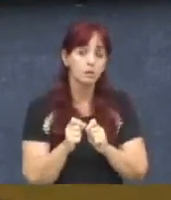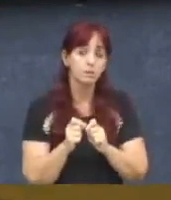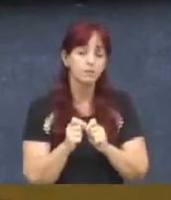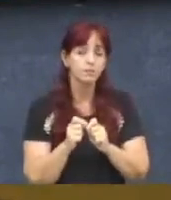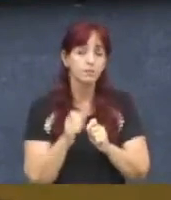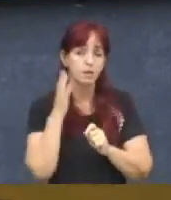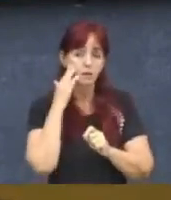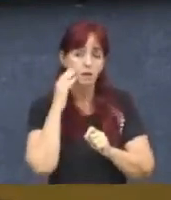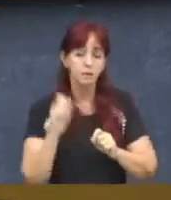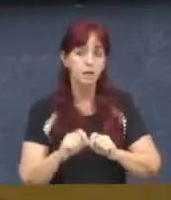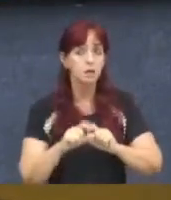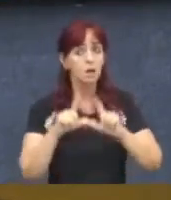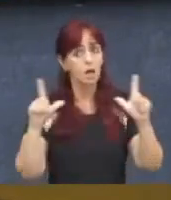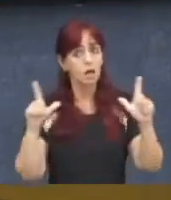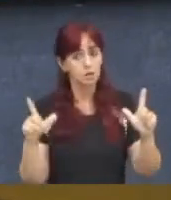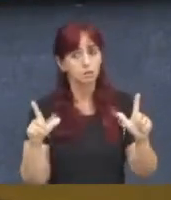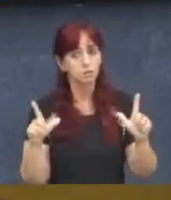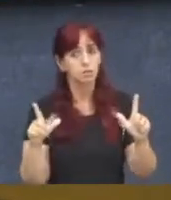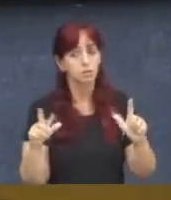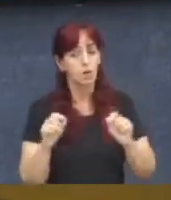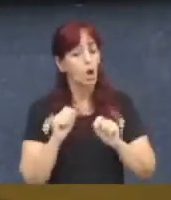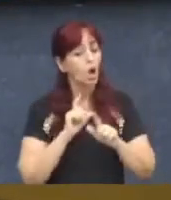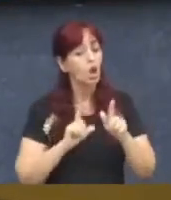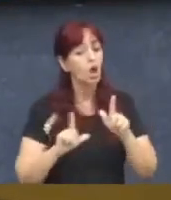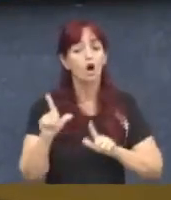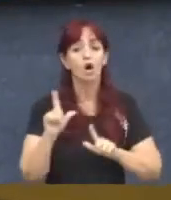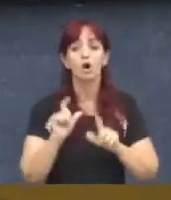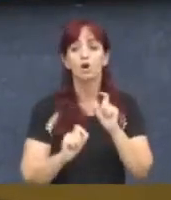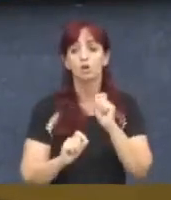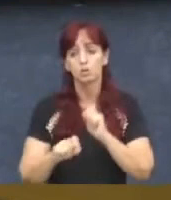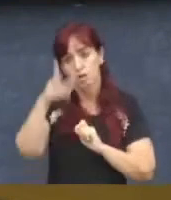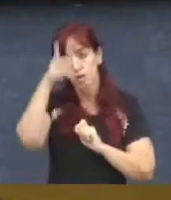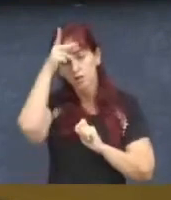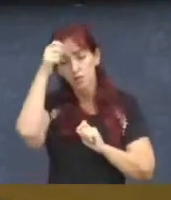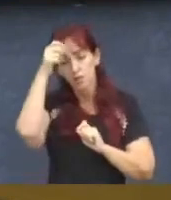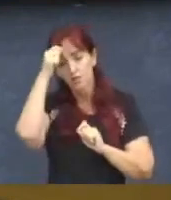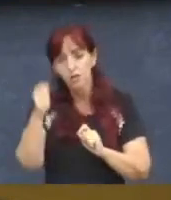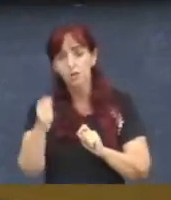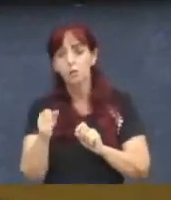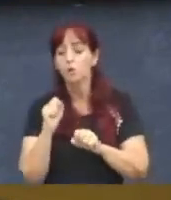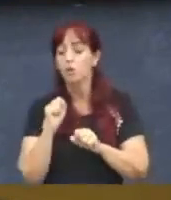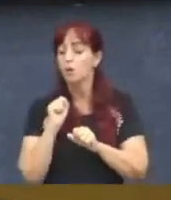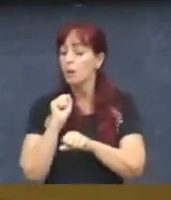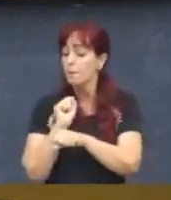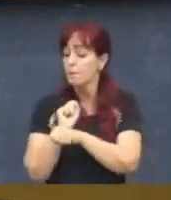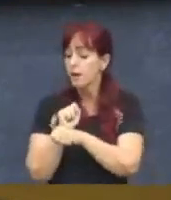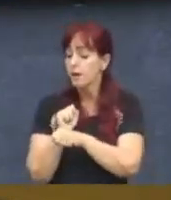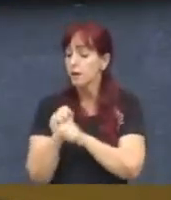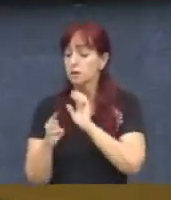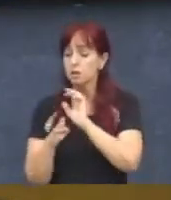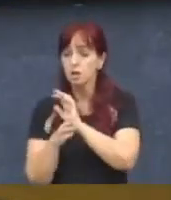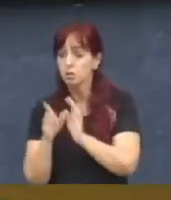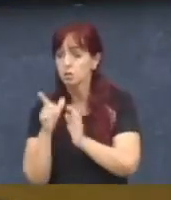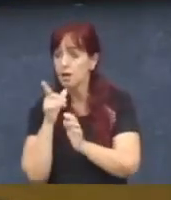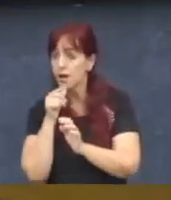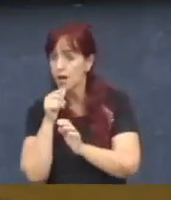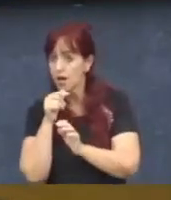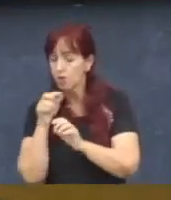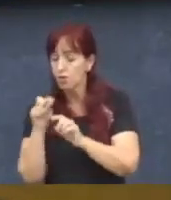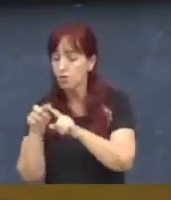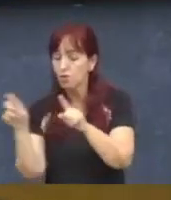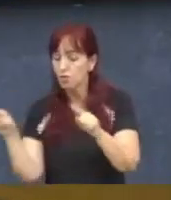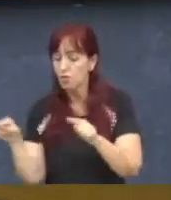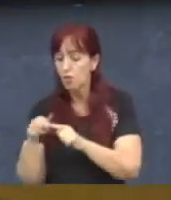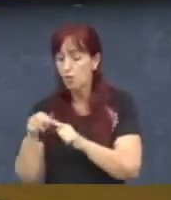Obviamente que a Prefeitura, se ela parar de ter ações na Lagoa, ela vai piorar muito. Não é isso que o Belo Horizontino quer.